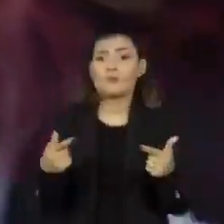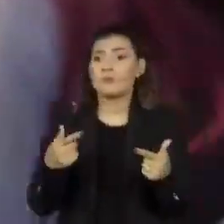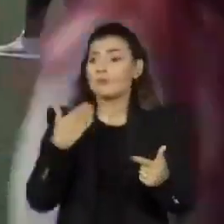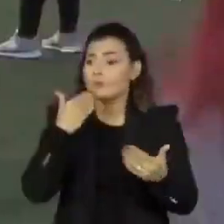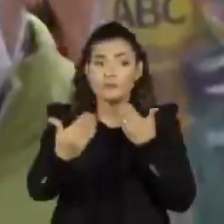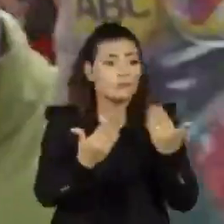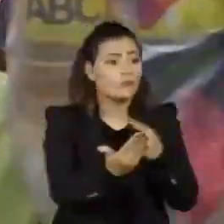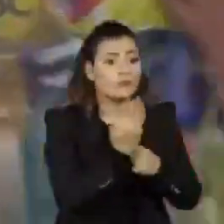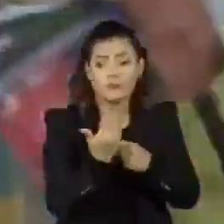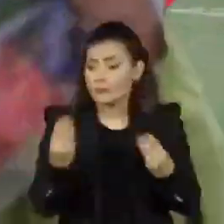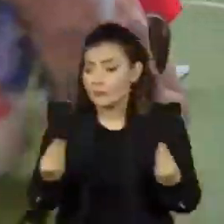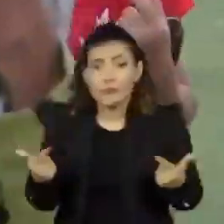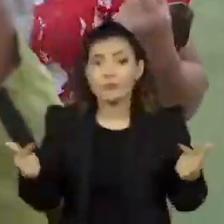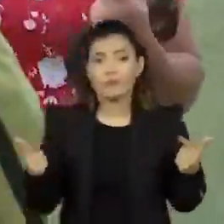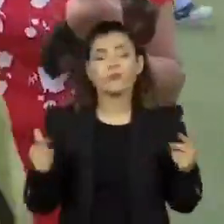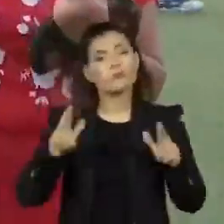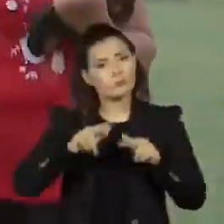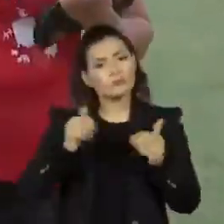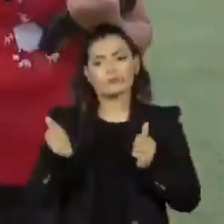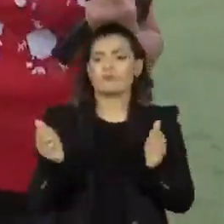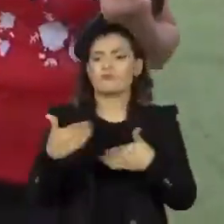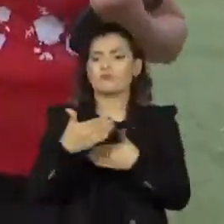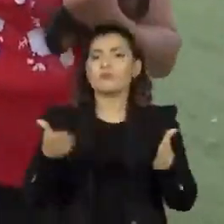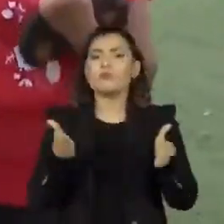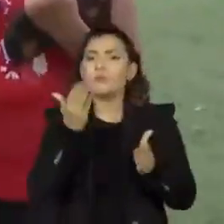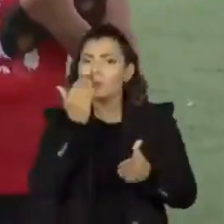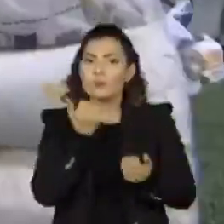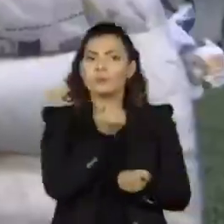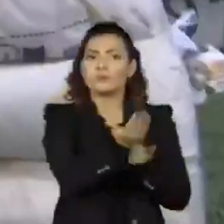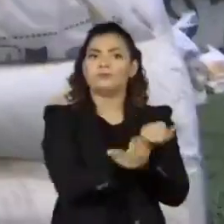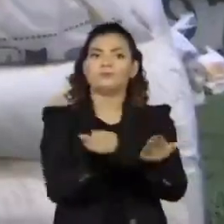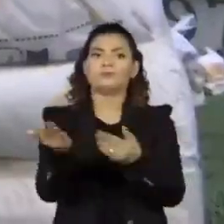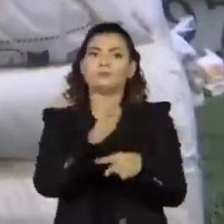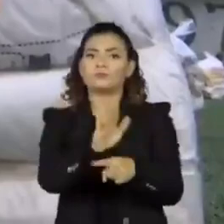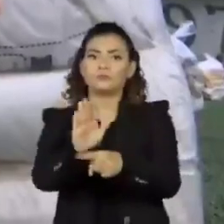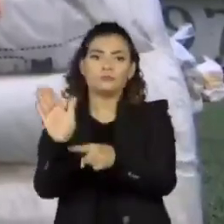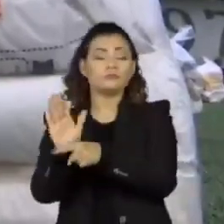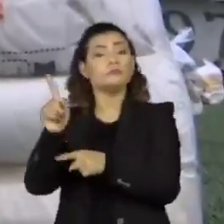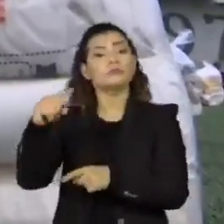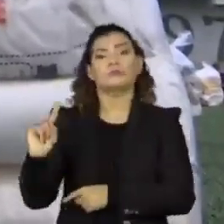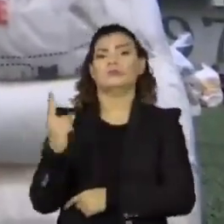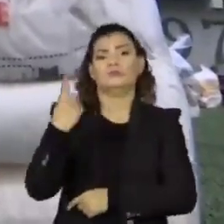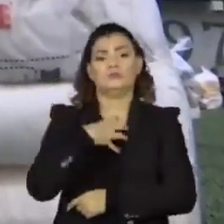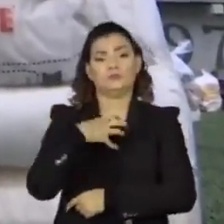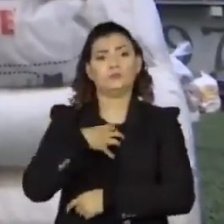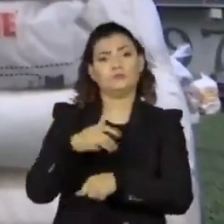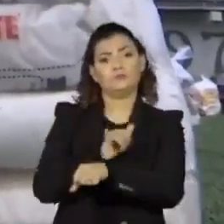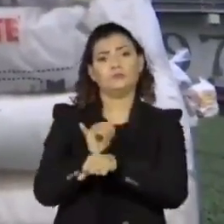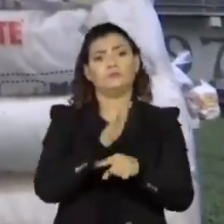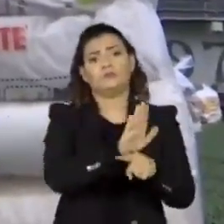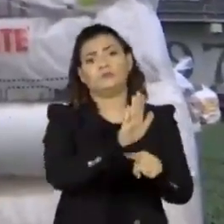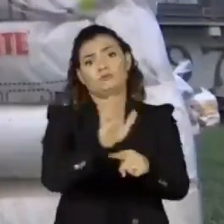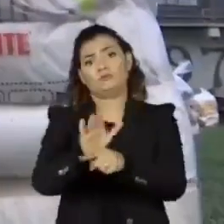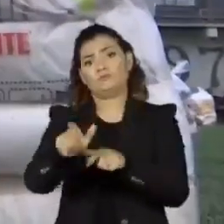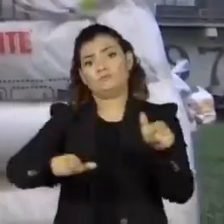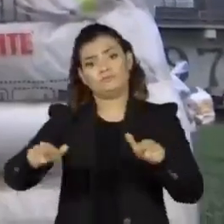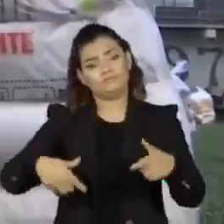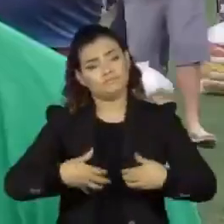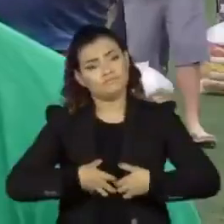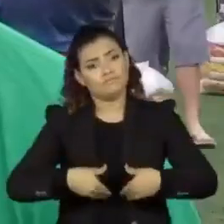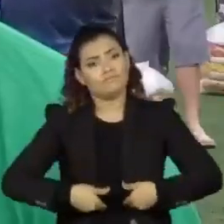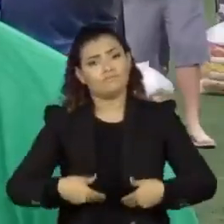pedir ajuda. Campanhas de distribuição de alimentos e doações têm sido a única fonte de sobrevivência dessa